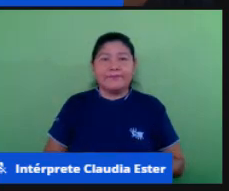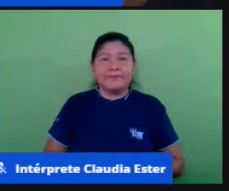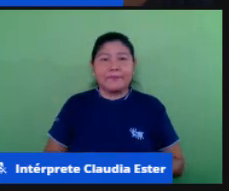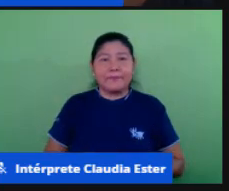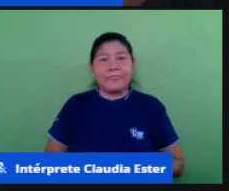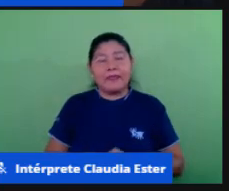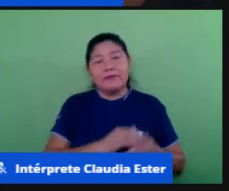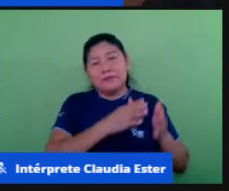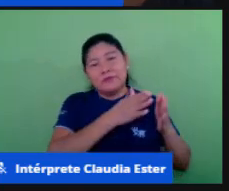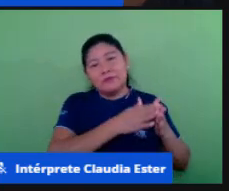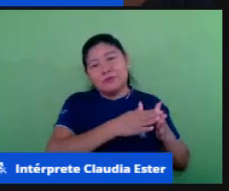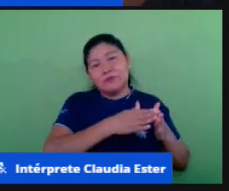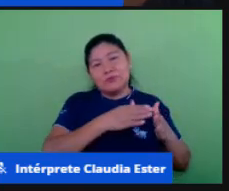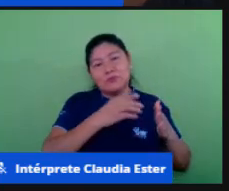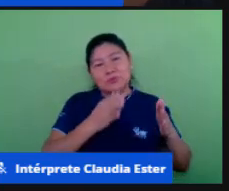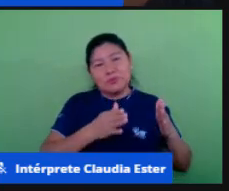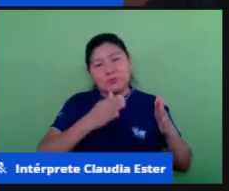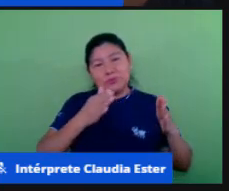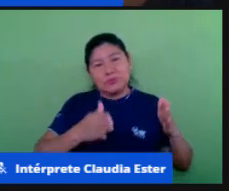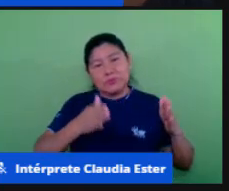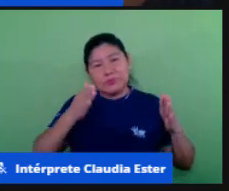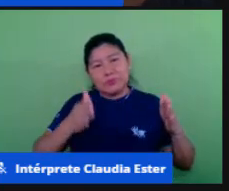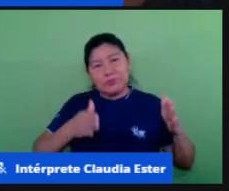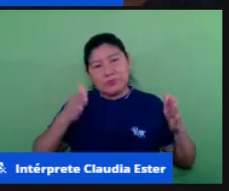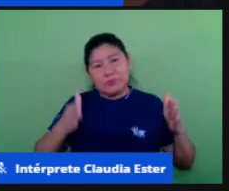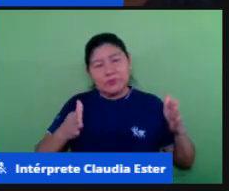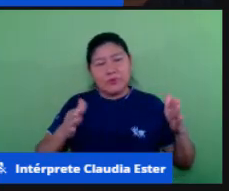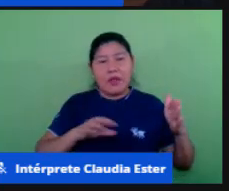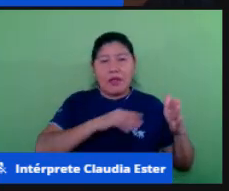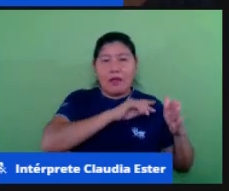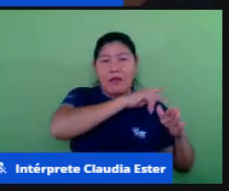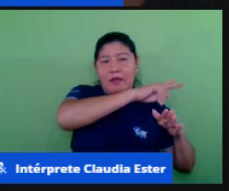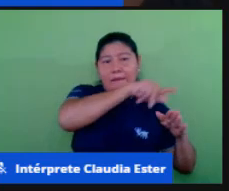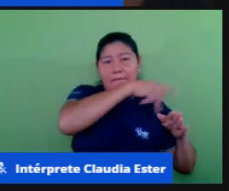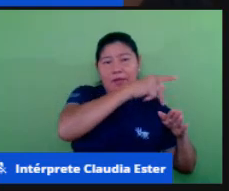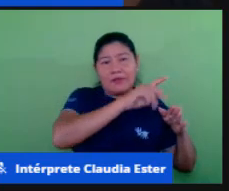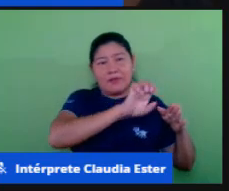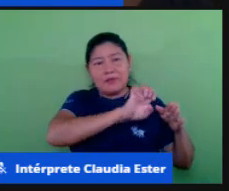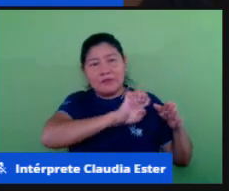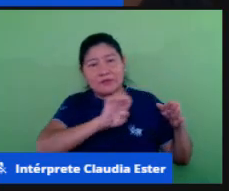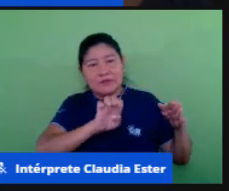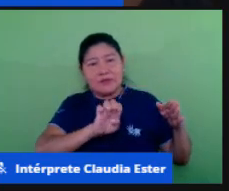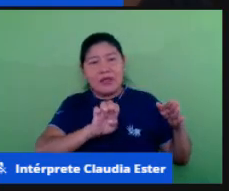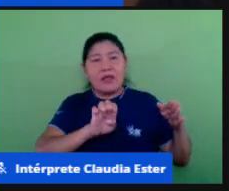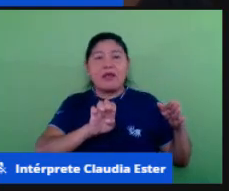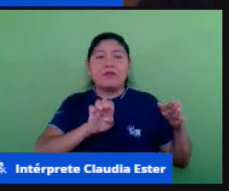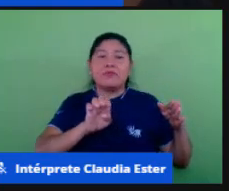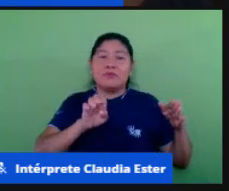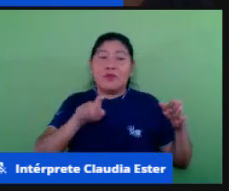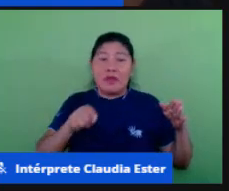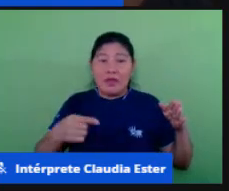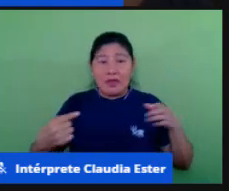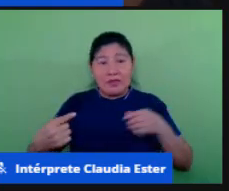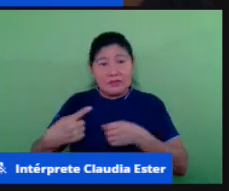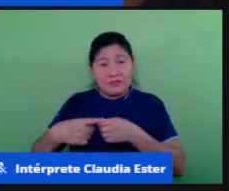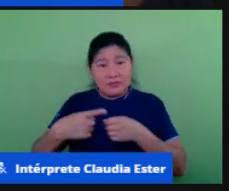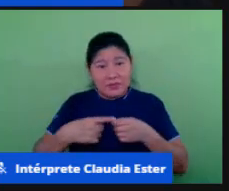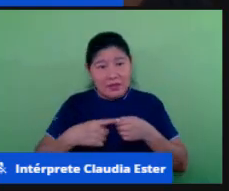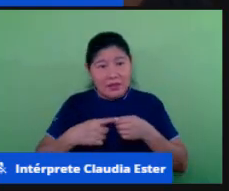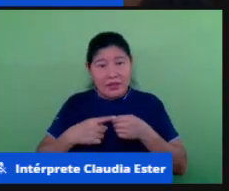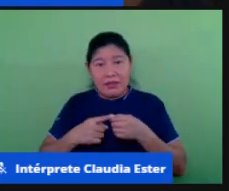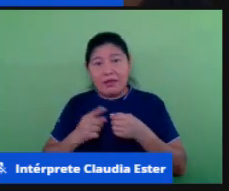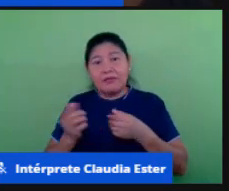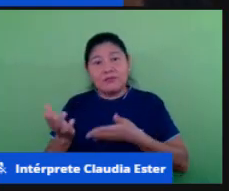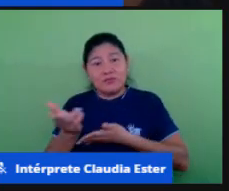saindo lá e vai chegando a cidade dele né imaginar que a cidade dele tem esse formato esse território